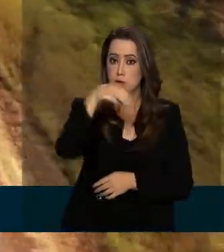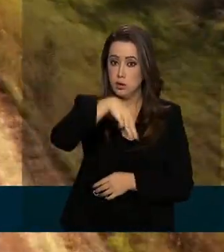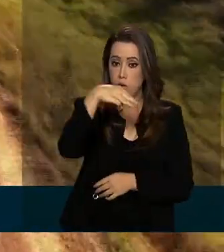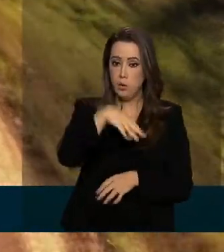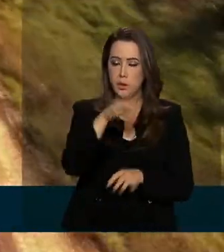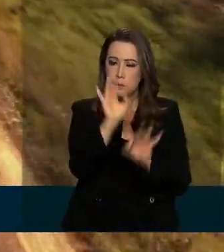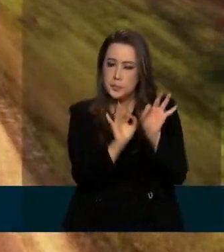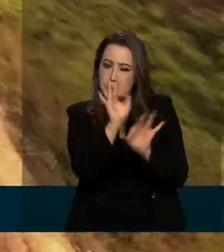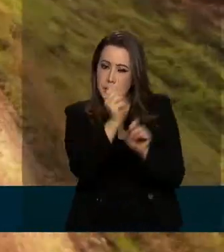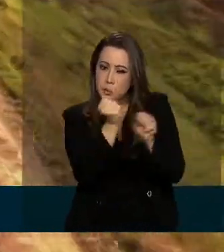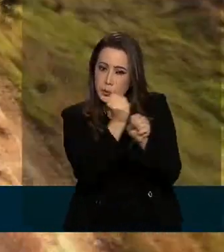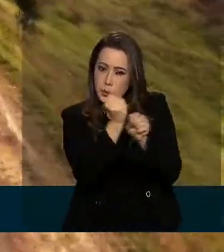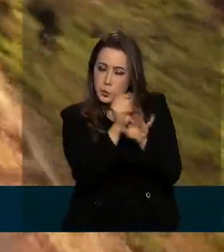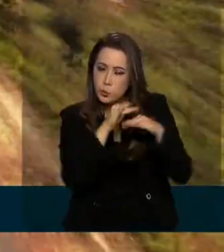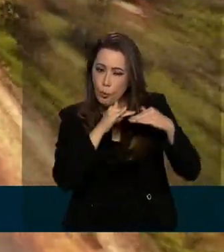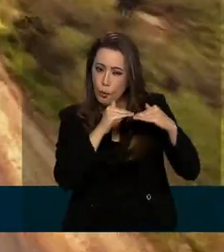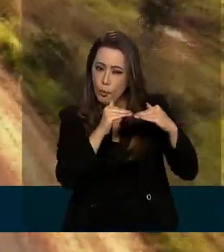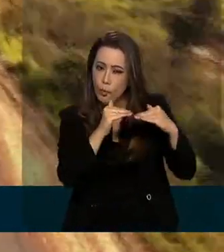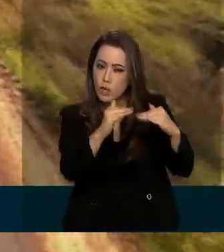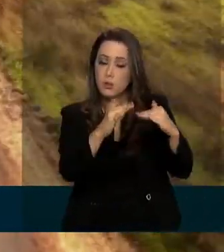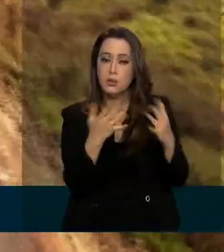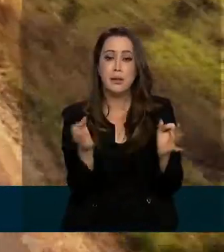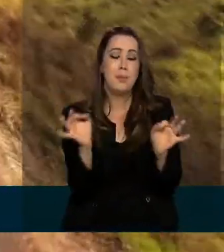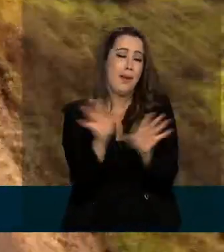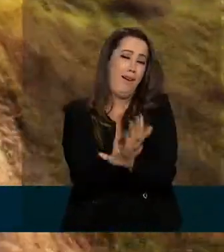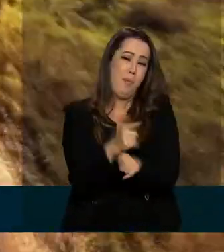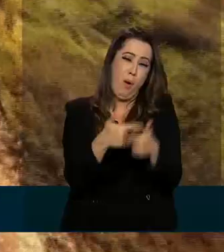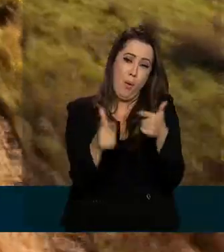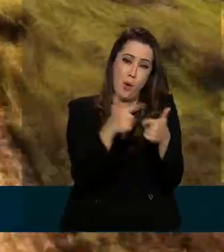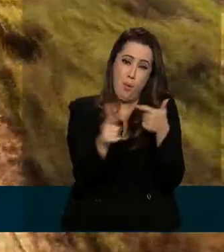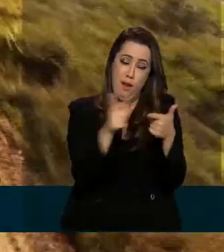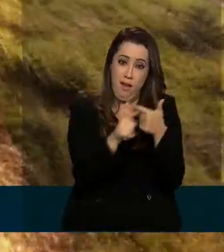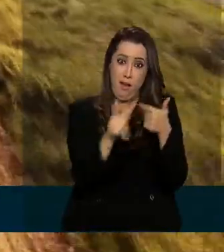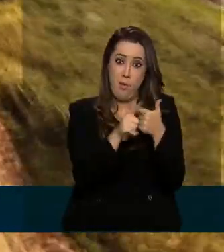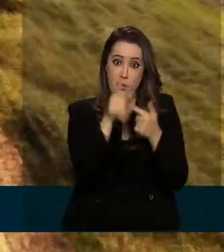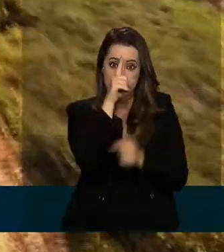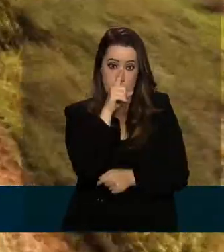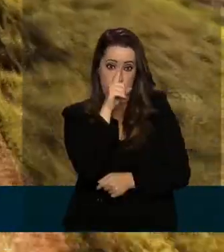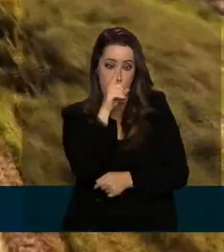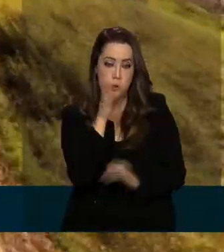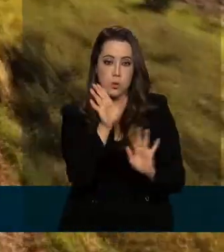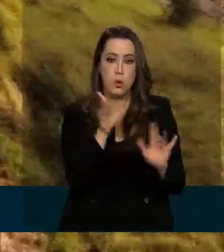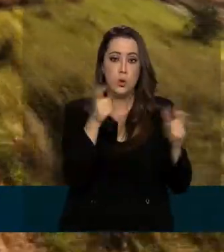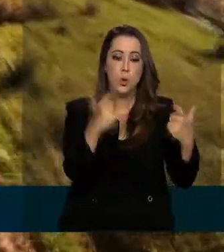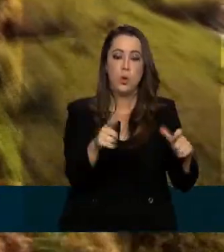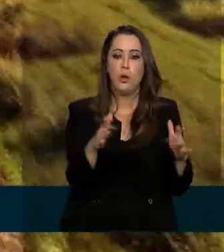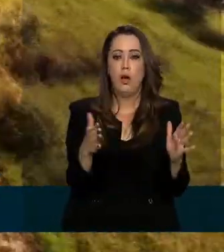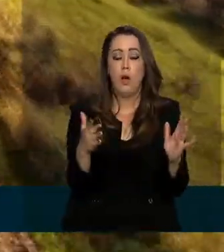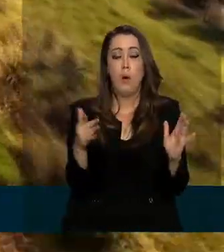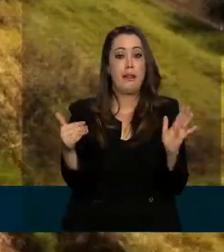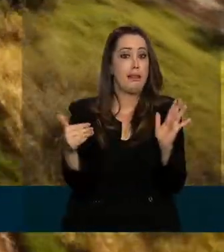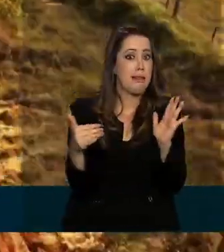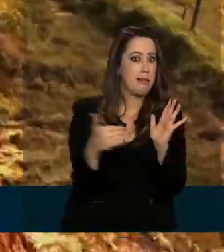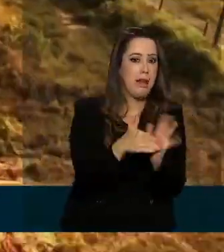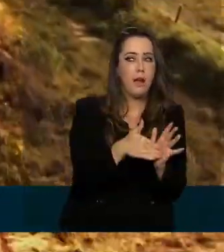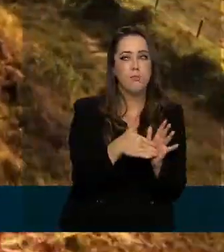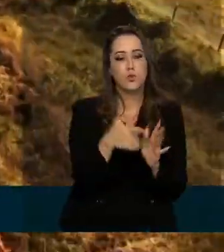rodovia. A expectativa é eliminar pontos críticos do trecho da BR no estado até 2021,